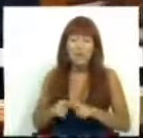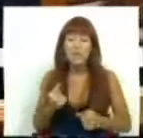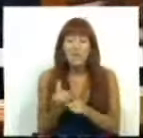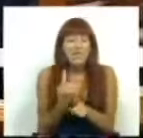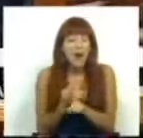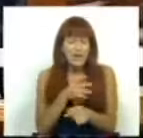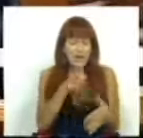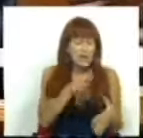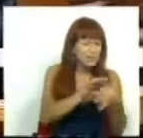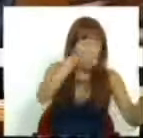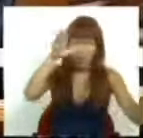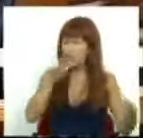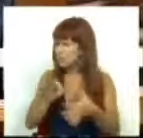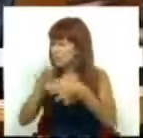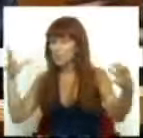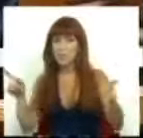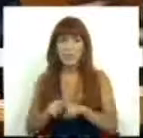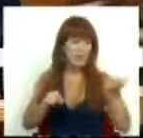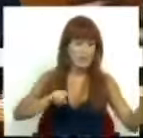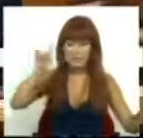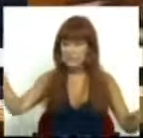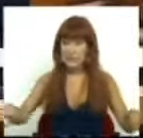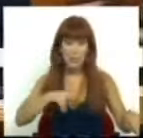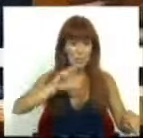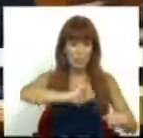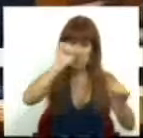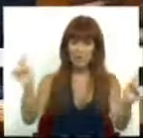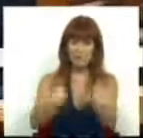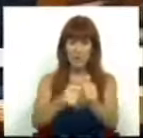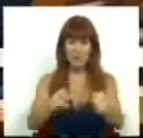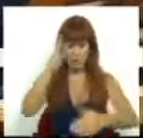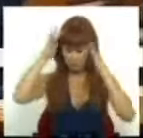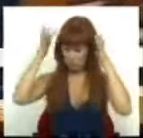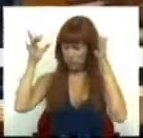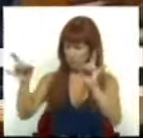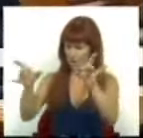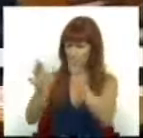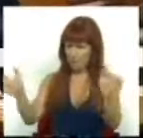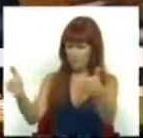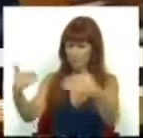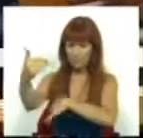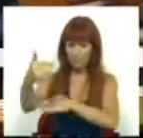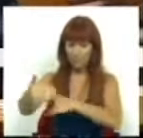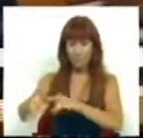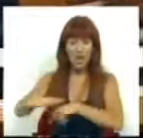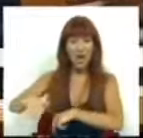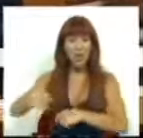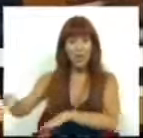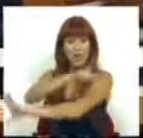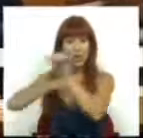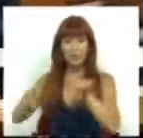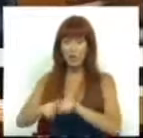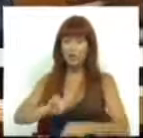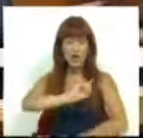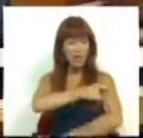sucessivas contradições, lá colocaram Portugal ao lado dos mais radicais no plano europeu. Mesmo perante